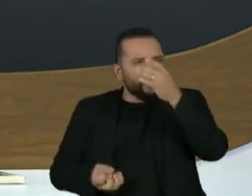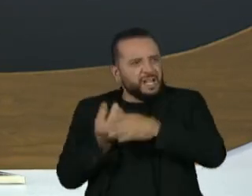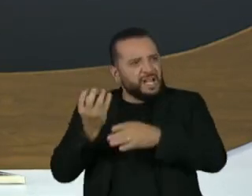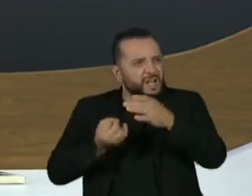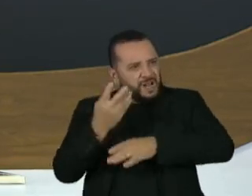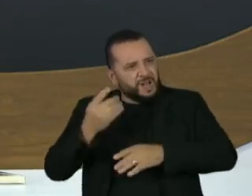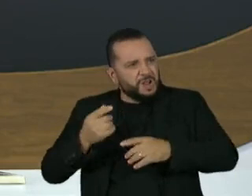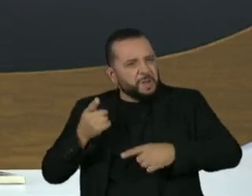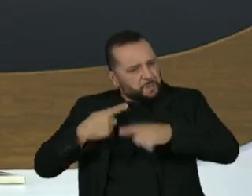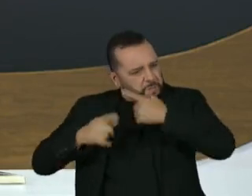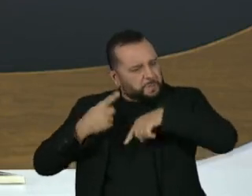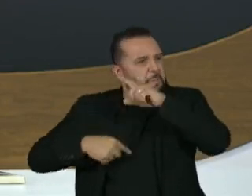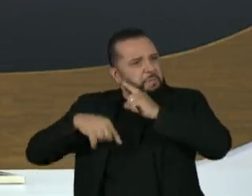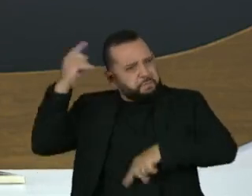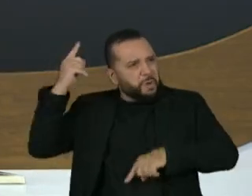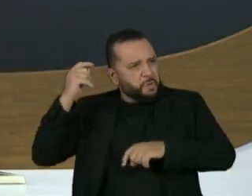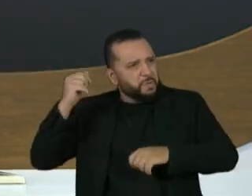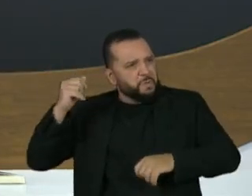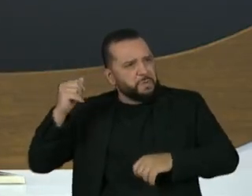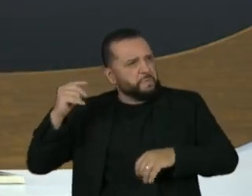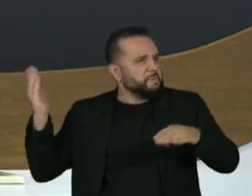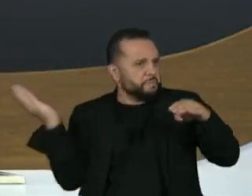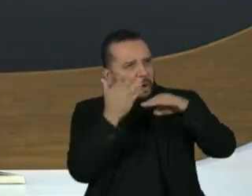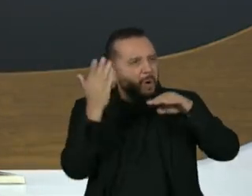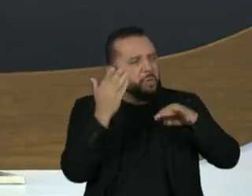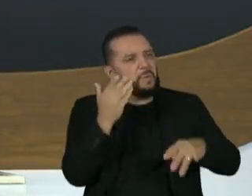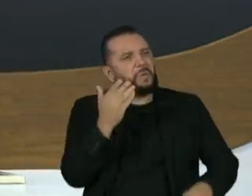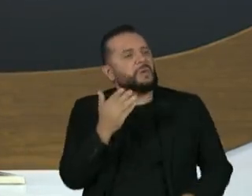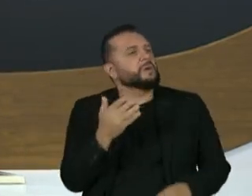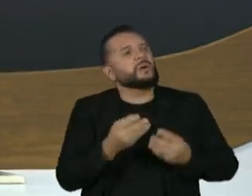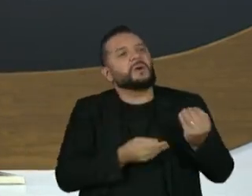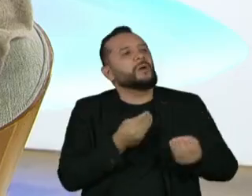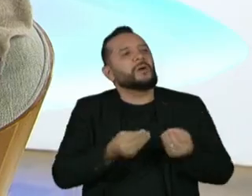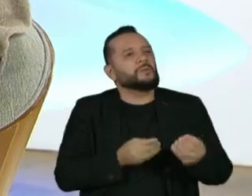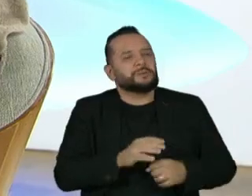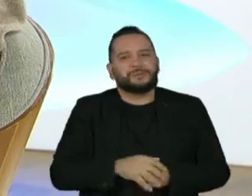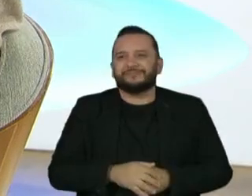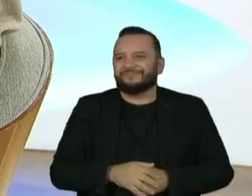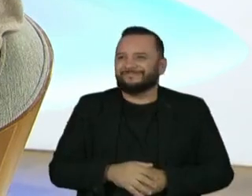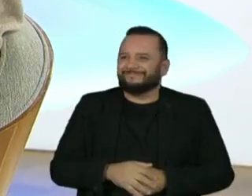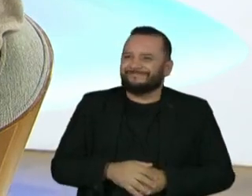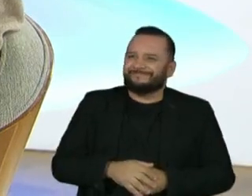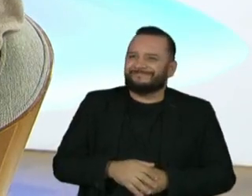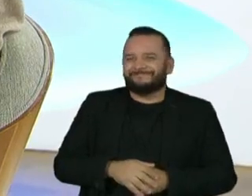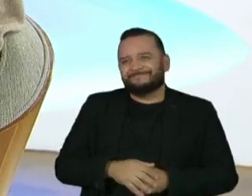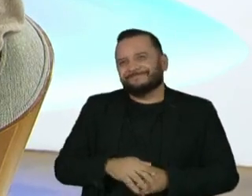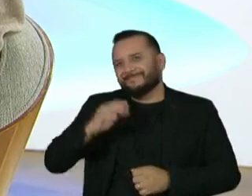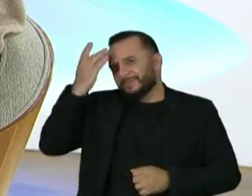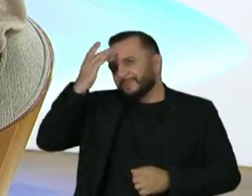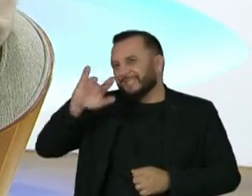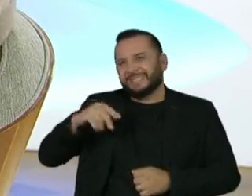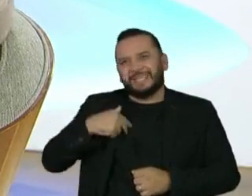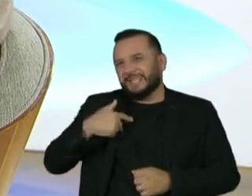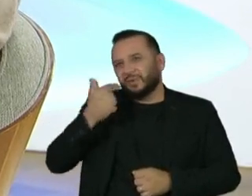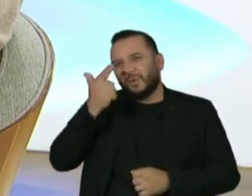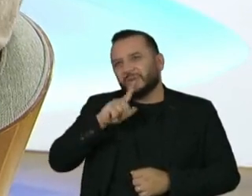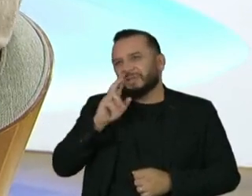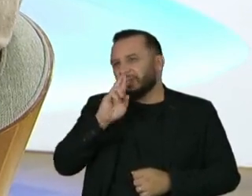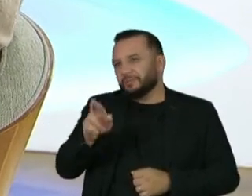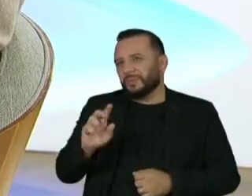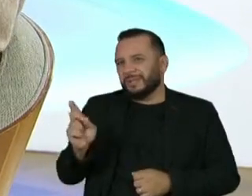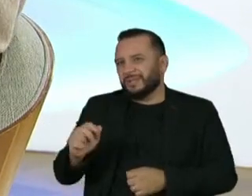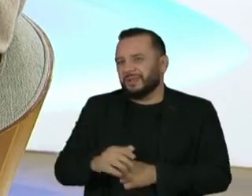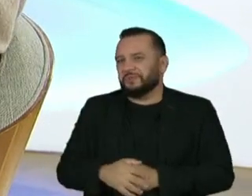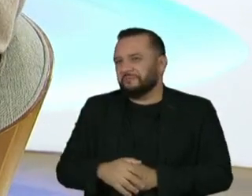fizeram com que a reação fosse maior do que um... Não sei, Vera, eu não consigo avaliar isso, não. Eu acho que isso eu vou conseguir